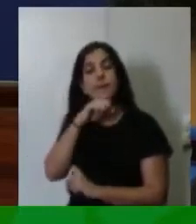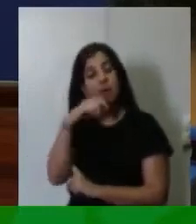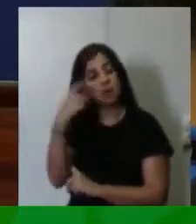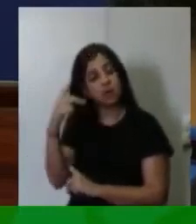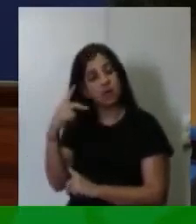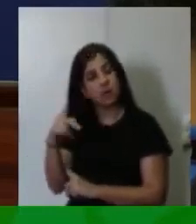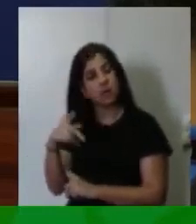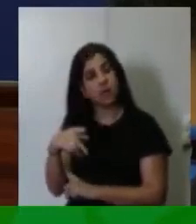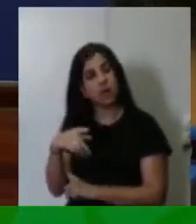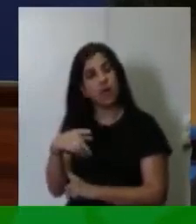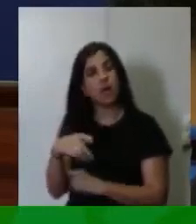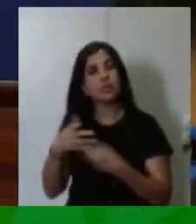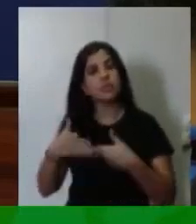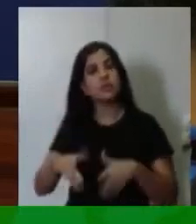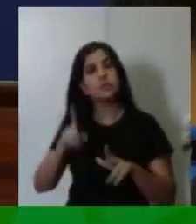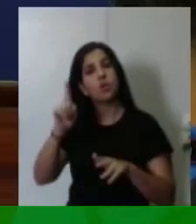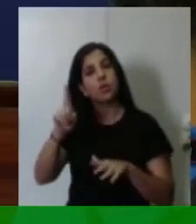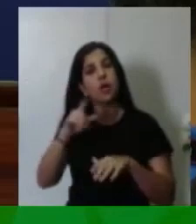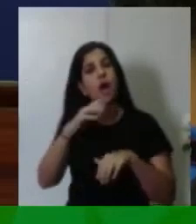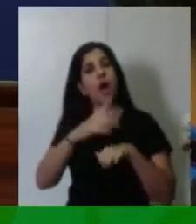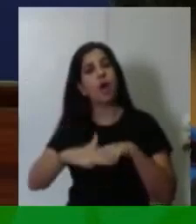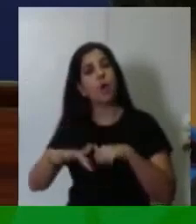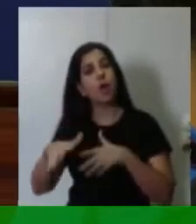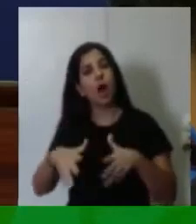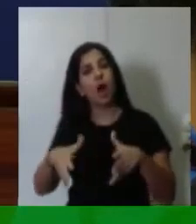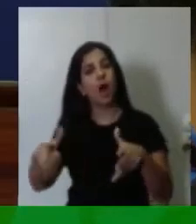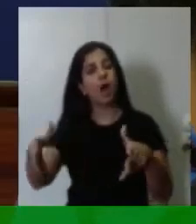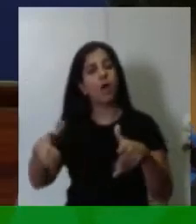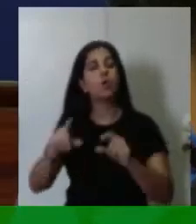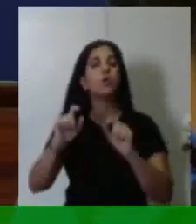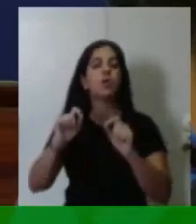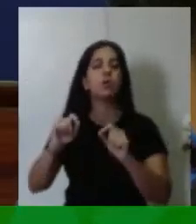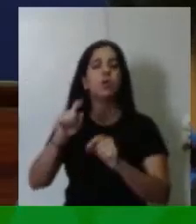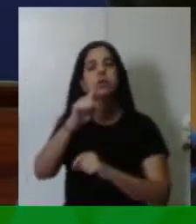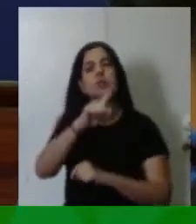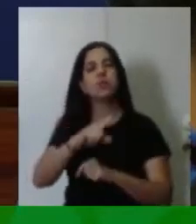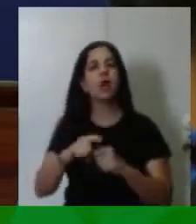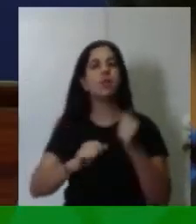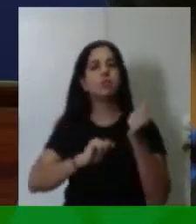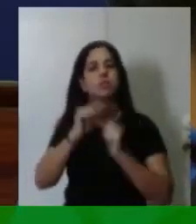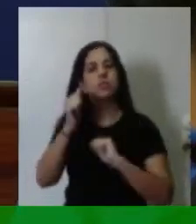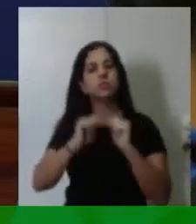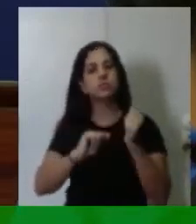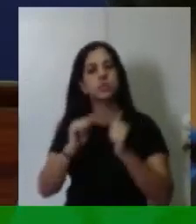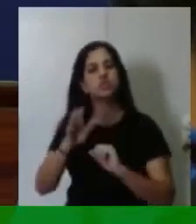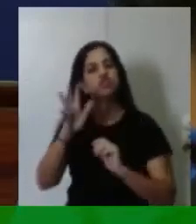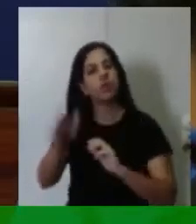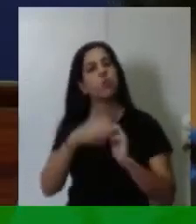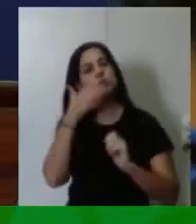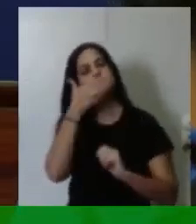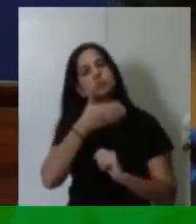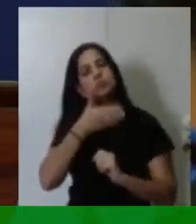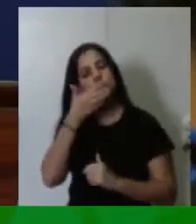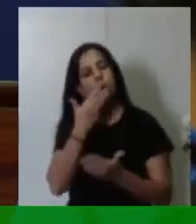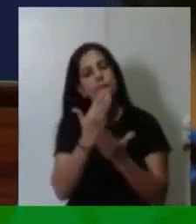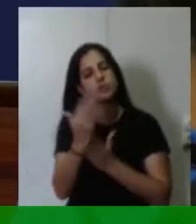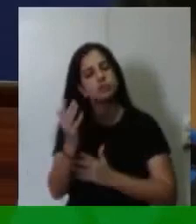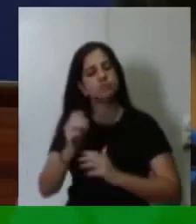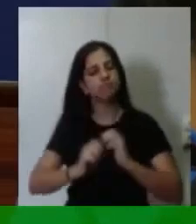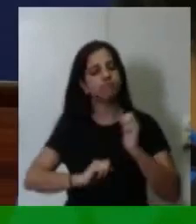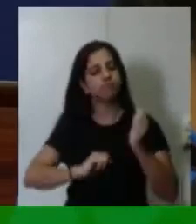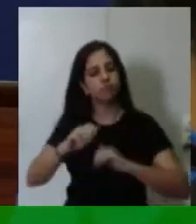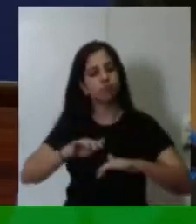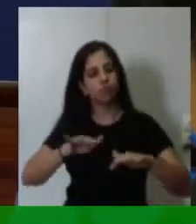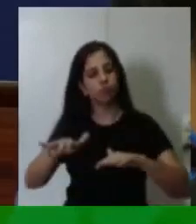nasceu em Rio Lago, na Cachoeirinha. E depois que o açúcar começou a dar movimento, aqui